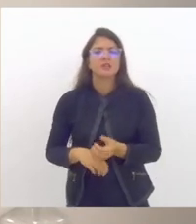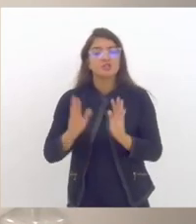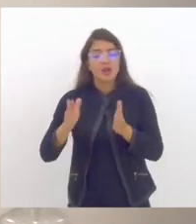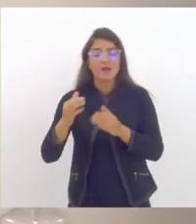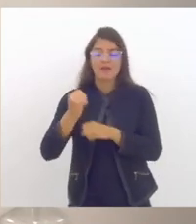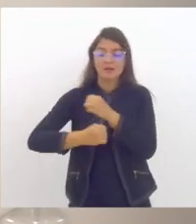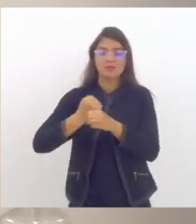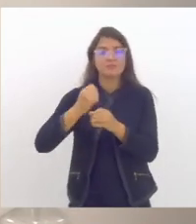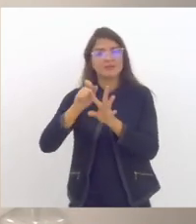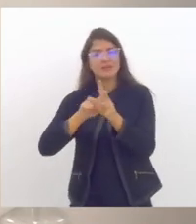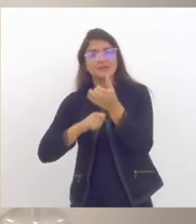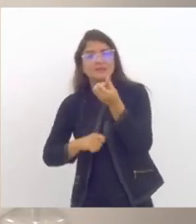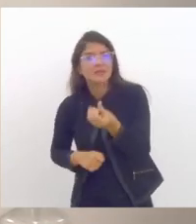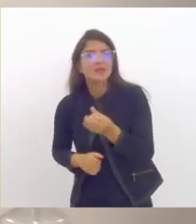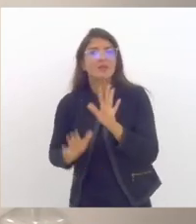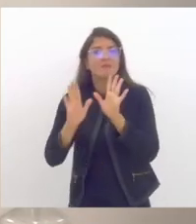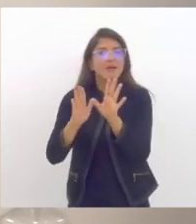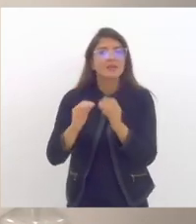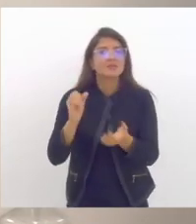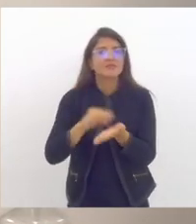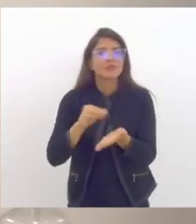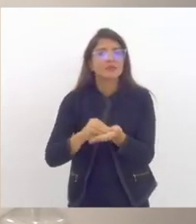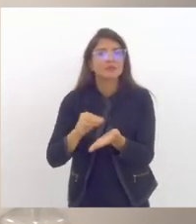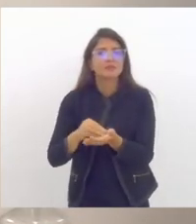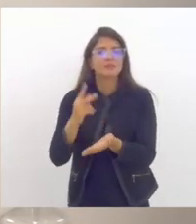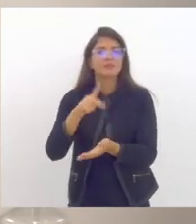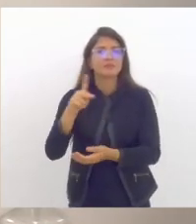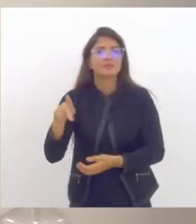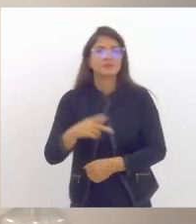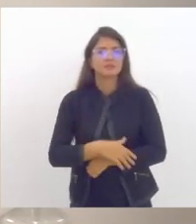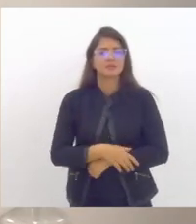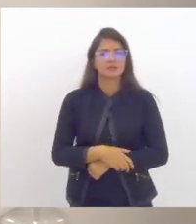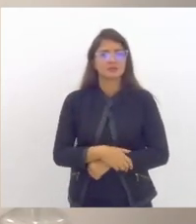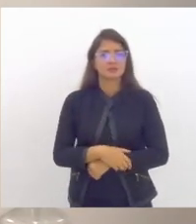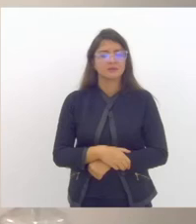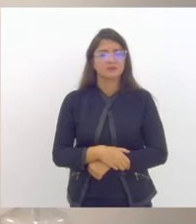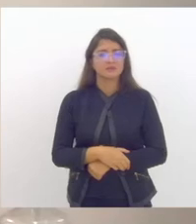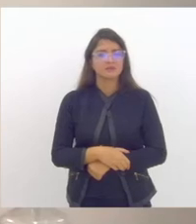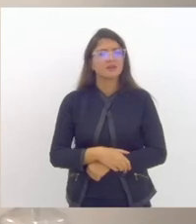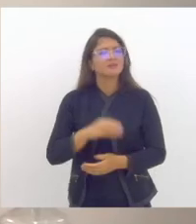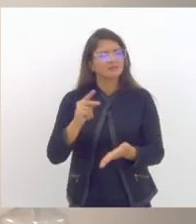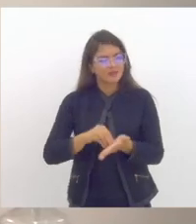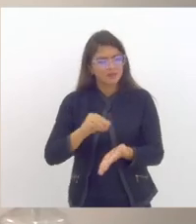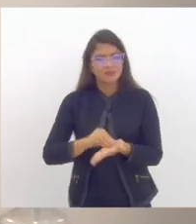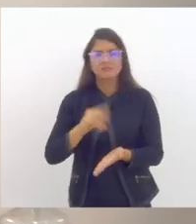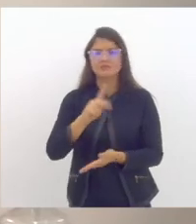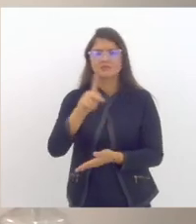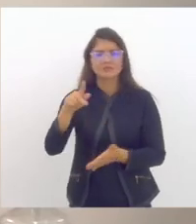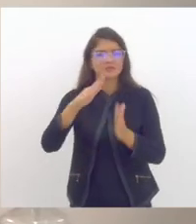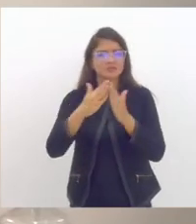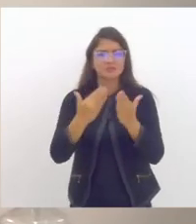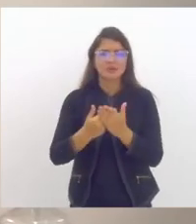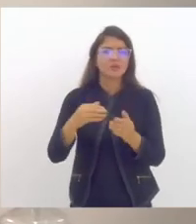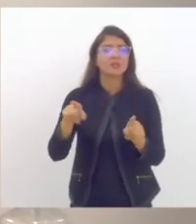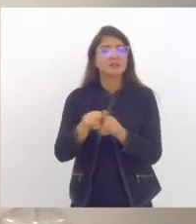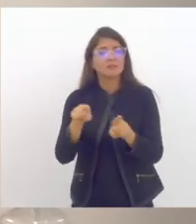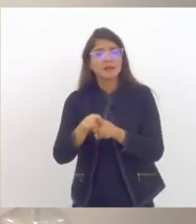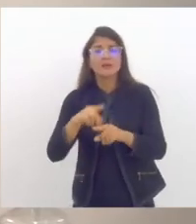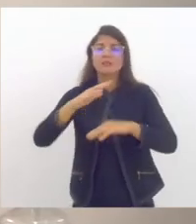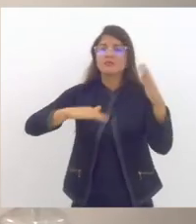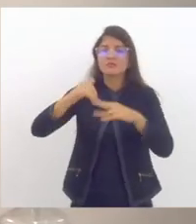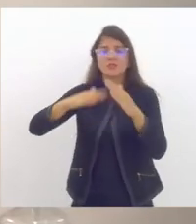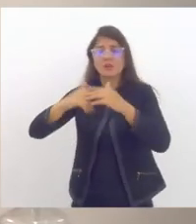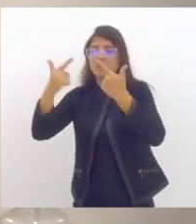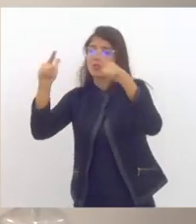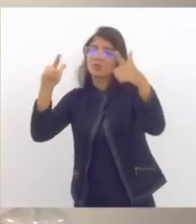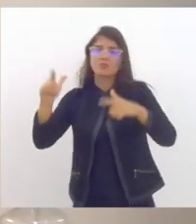mil turmas isso é o reflexo de uma falta mais generalizada de profissionais nas escolas a gente está falando aqui da presença